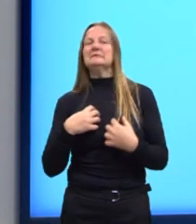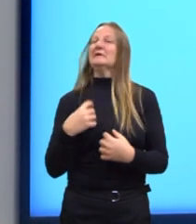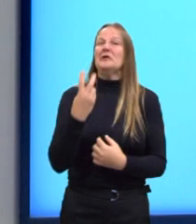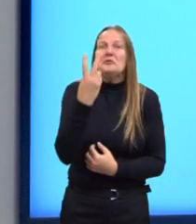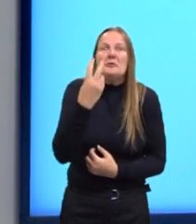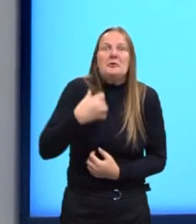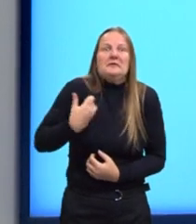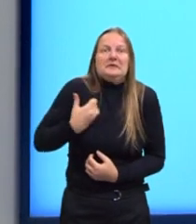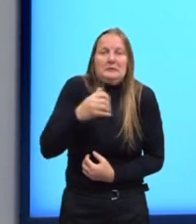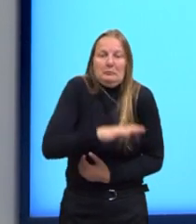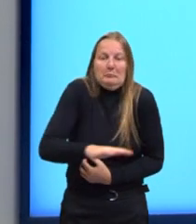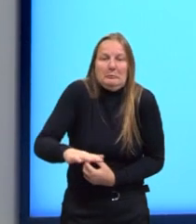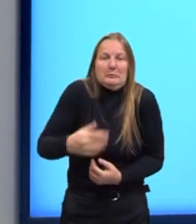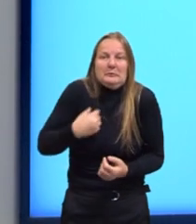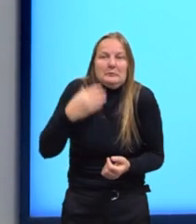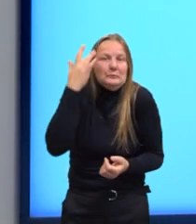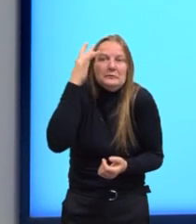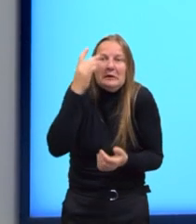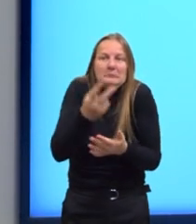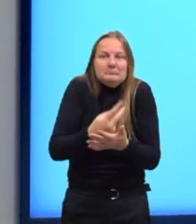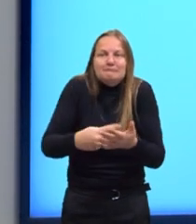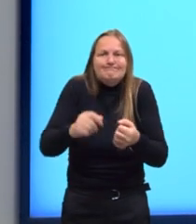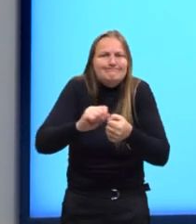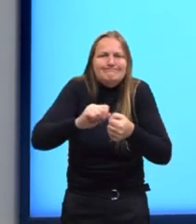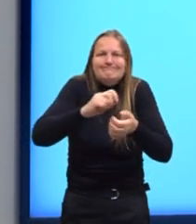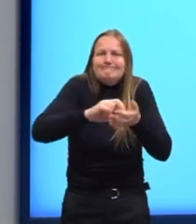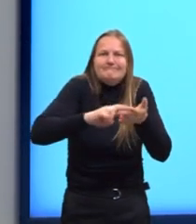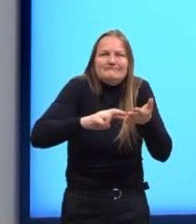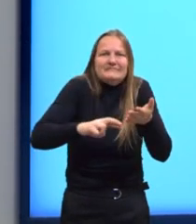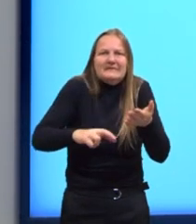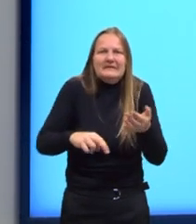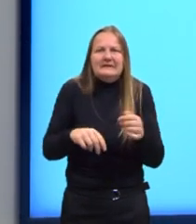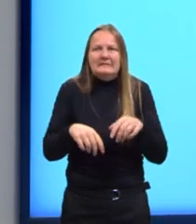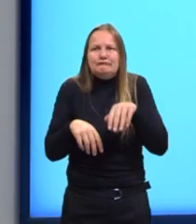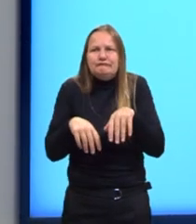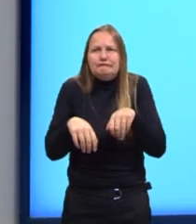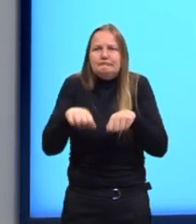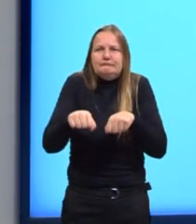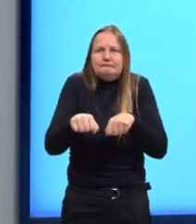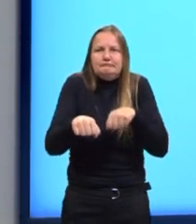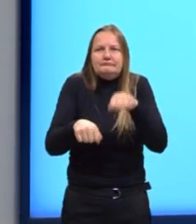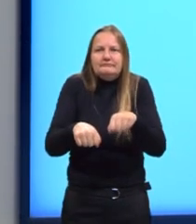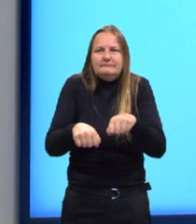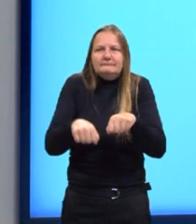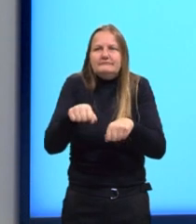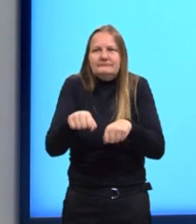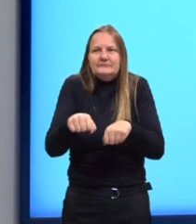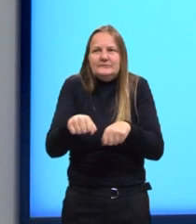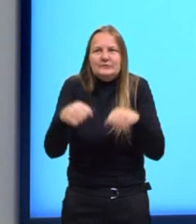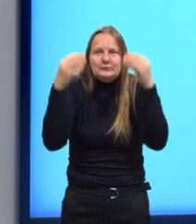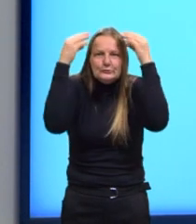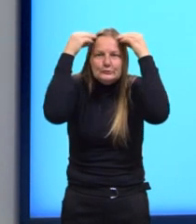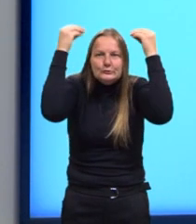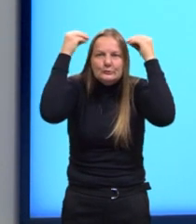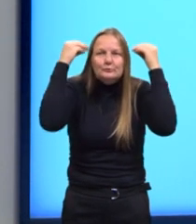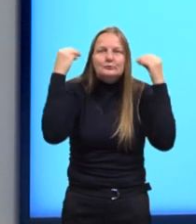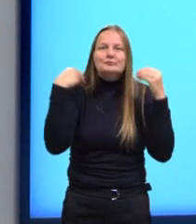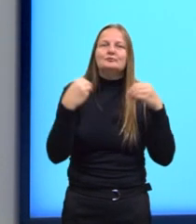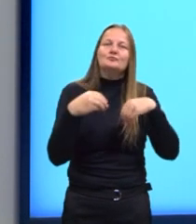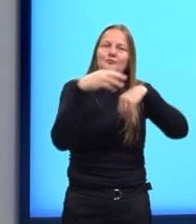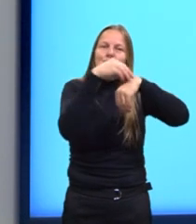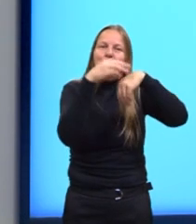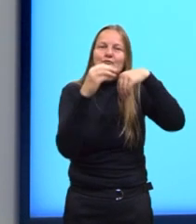desenhando esse cavalo. Tem um risquinho aqui para formar a patinha. Ele está sorrindo, tem cabelinhos, orelhinhas.